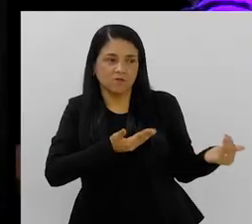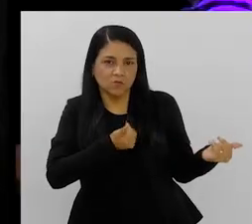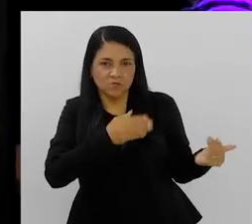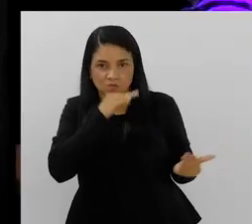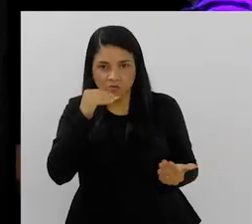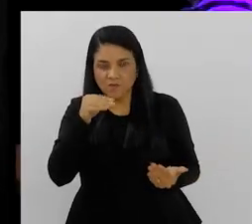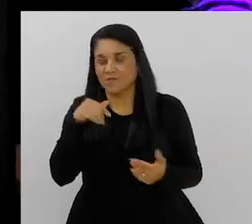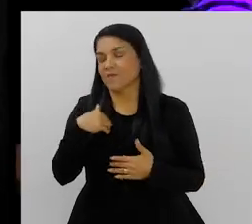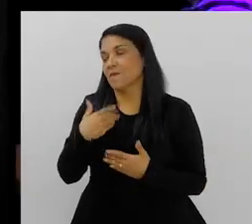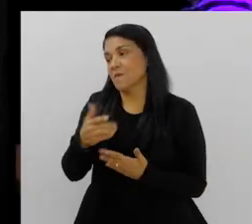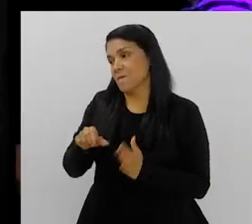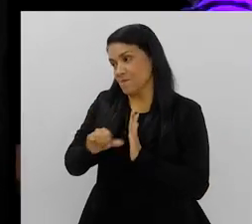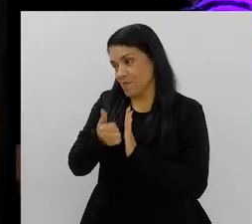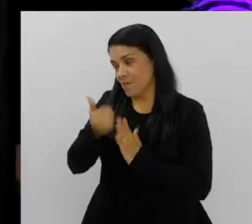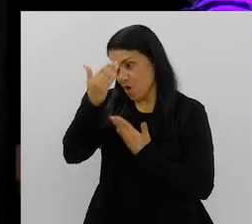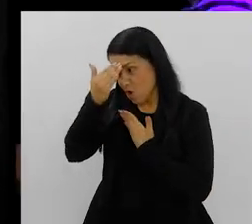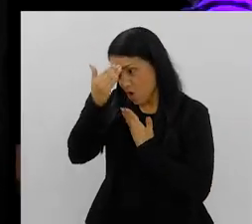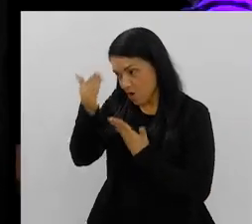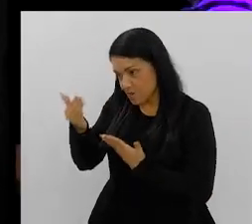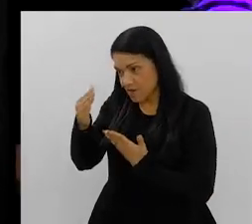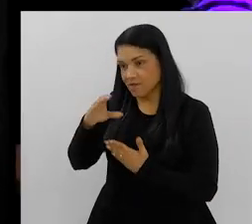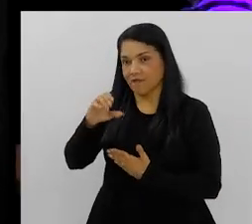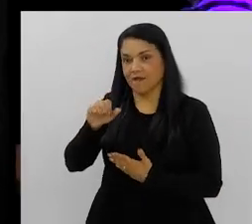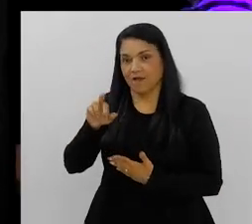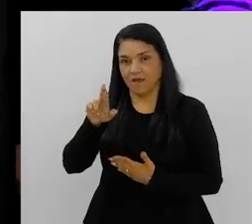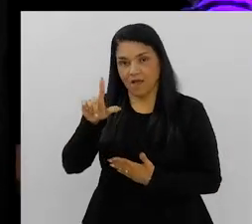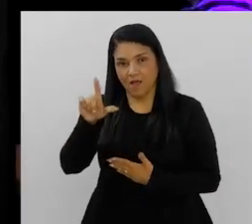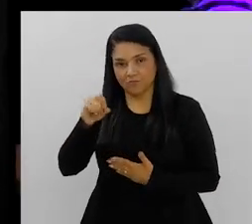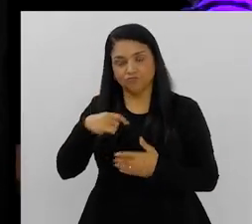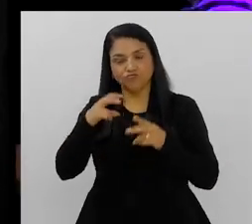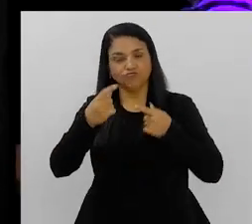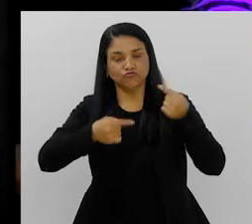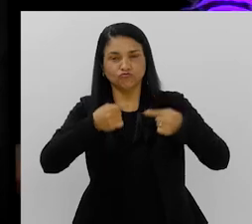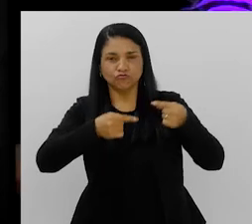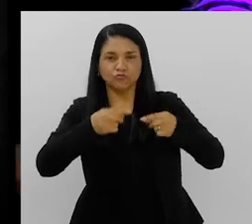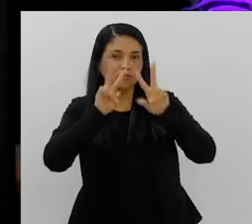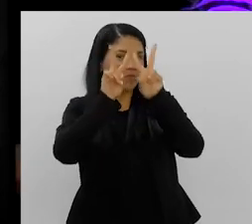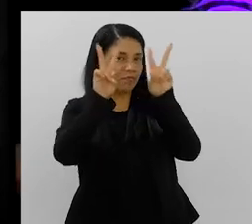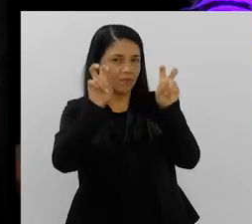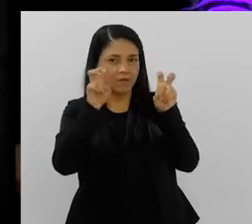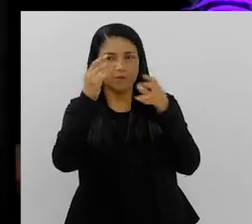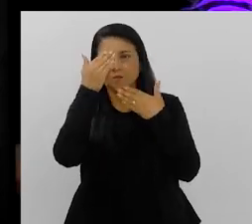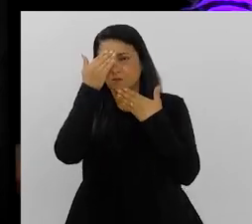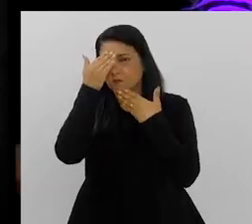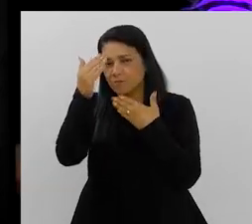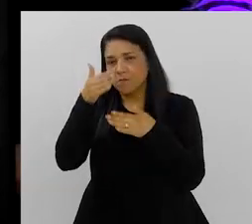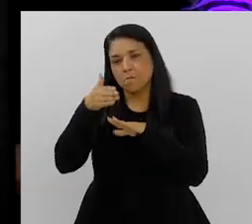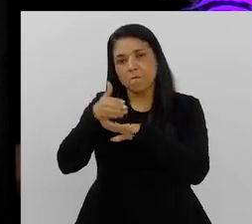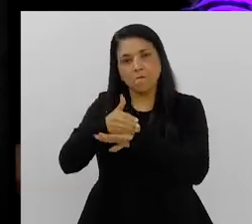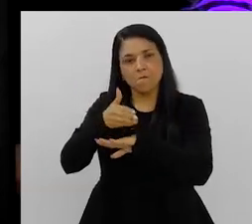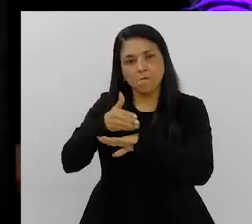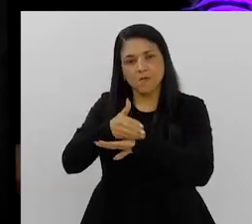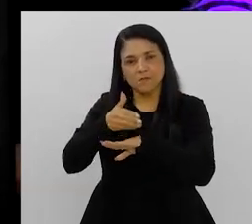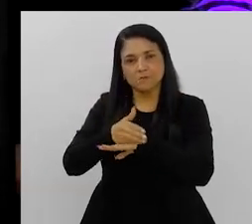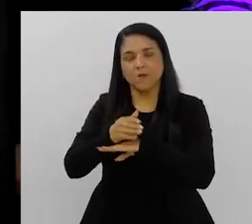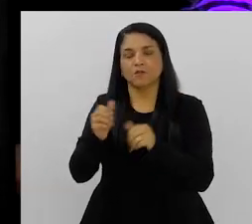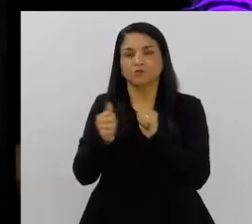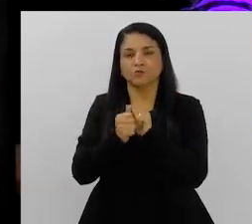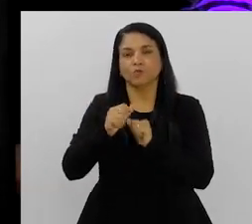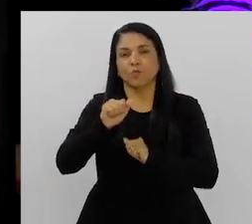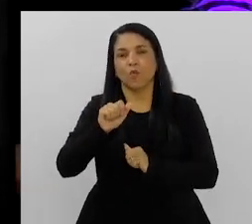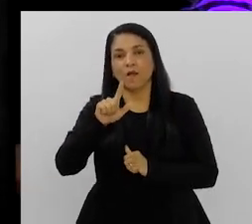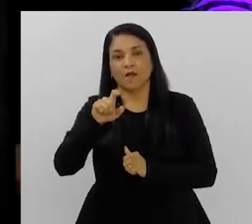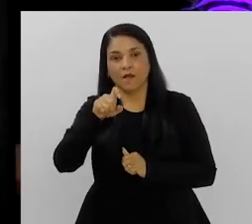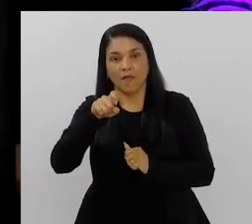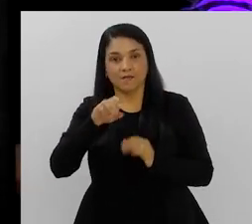Bom, primeiro, obrigada, Carlos, por poder estar aqui, por poder estar discutindo sobre esse assunto. Obrigada por estar participando aqui